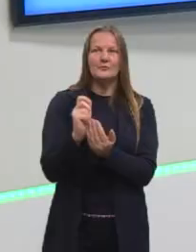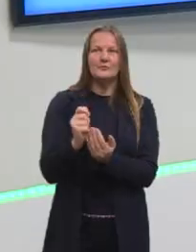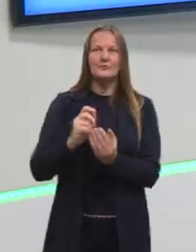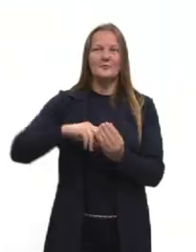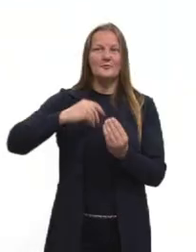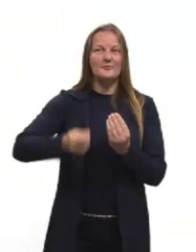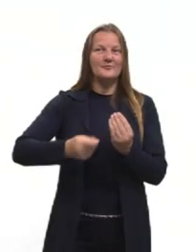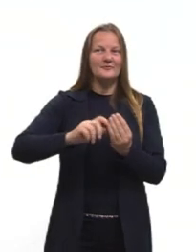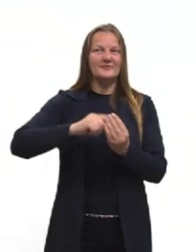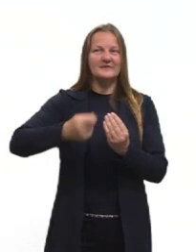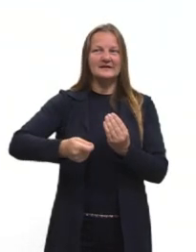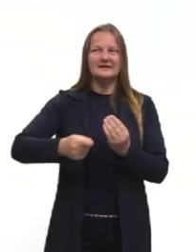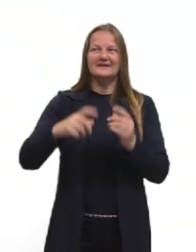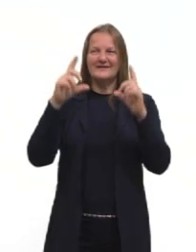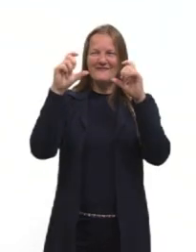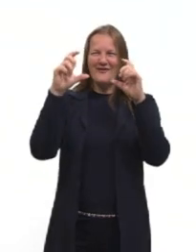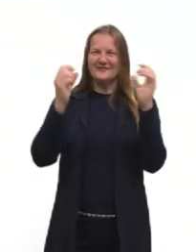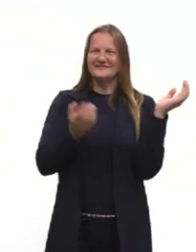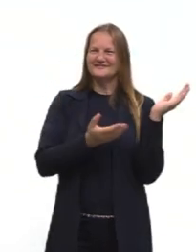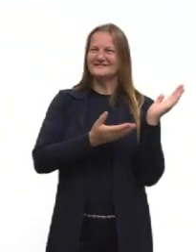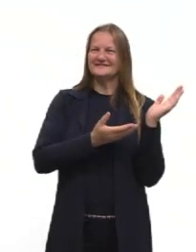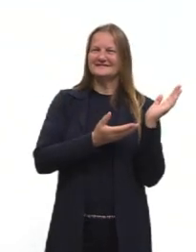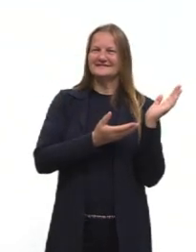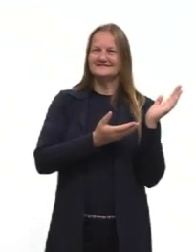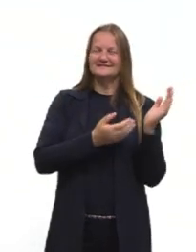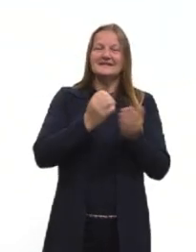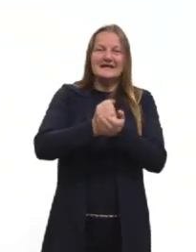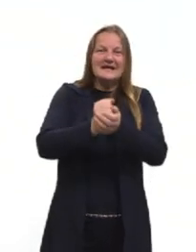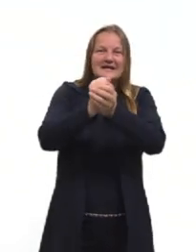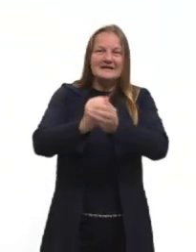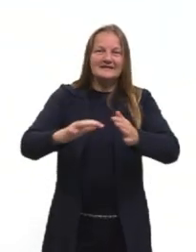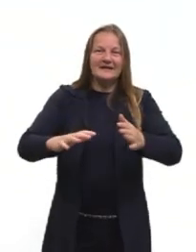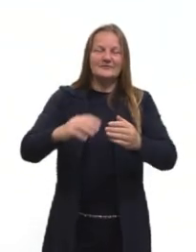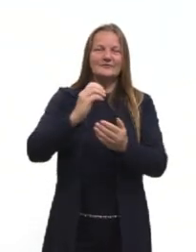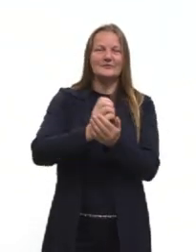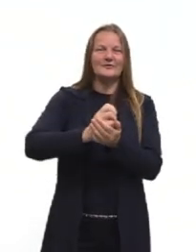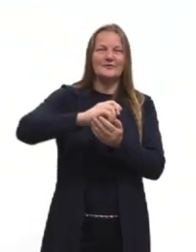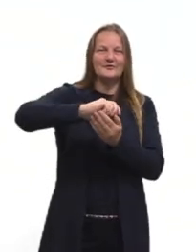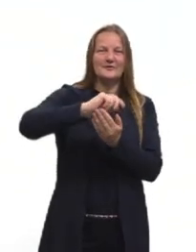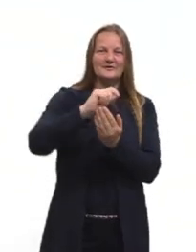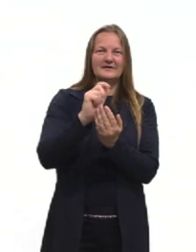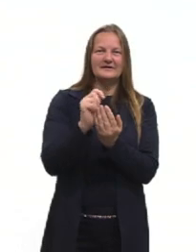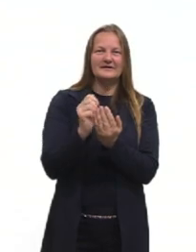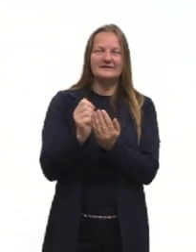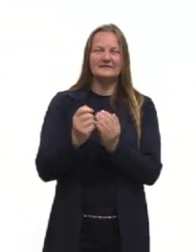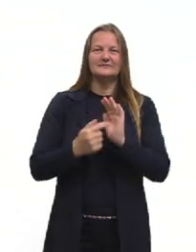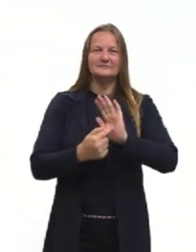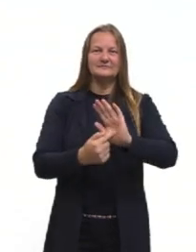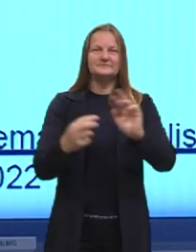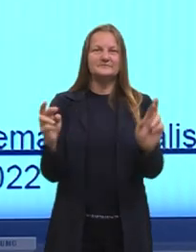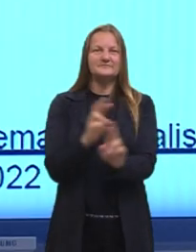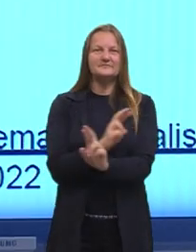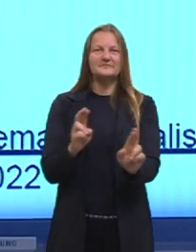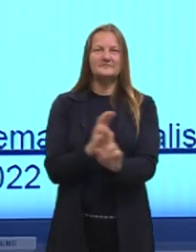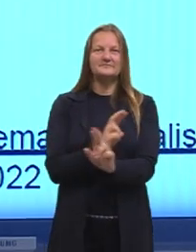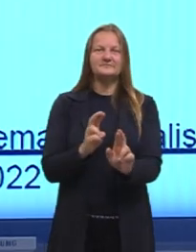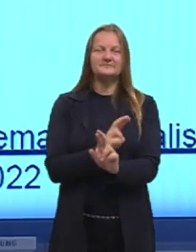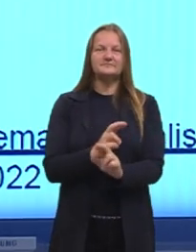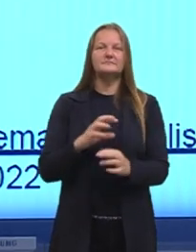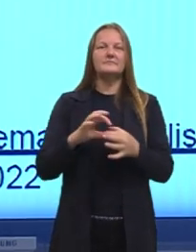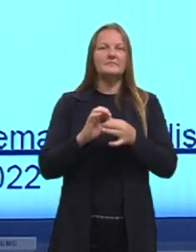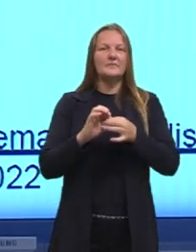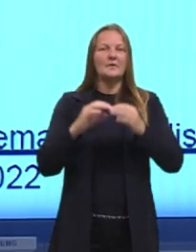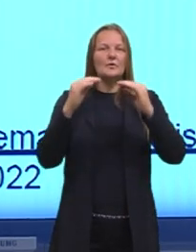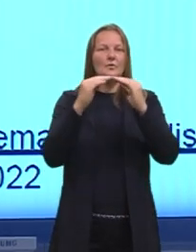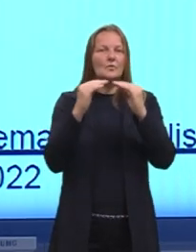eu deixei até ali a imagenzinha que traz justamente os dados e as cartas, trazendo essa relação aí com a